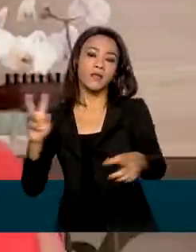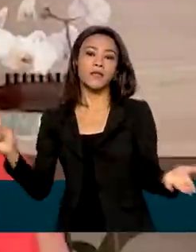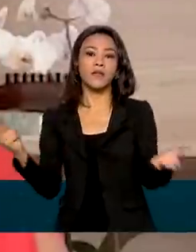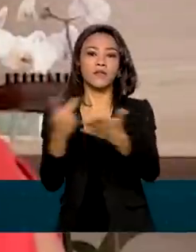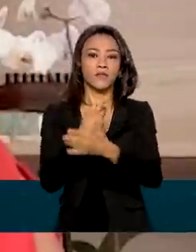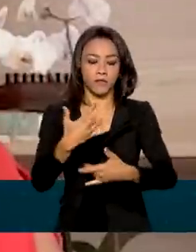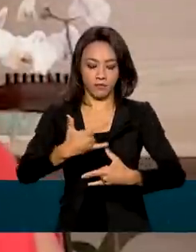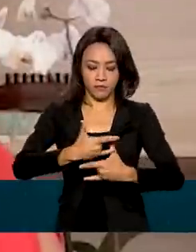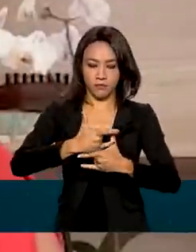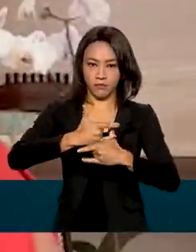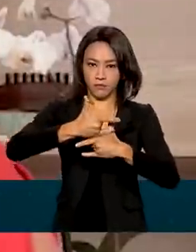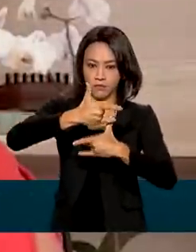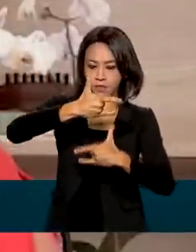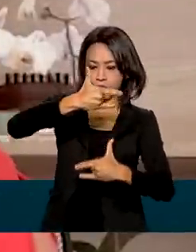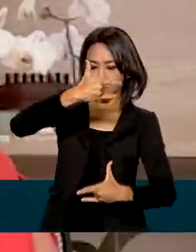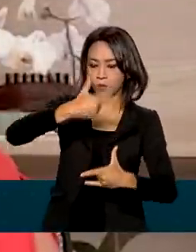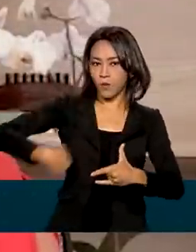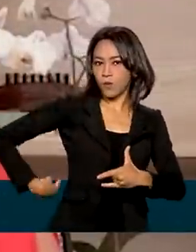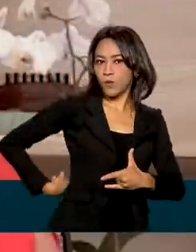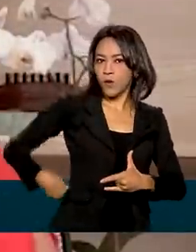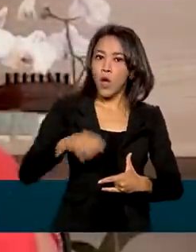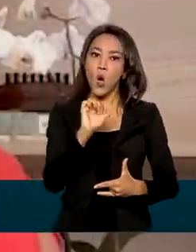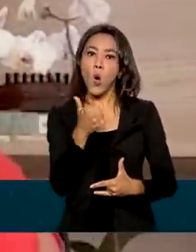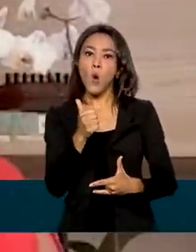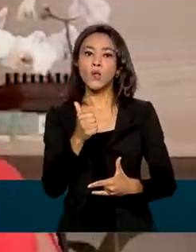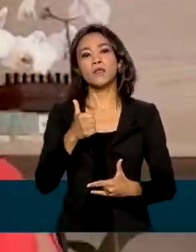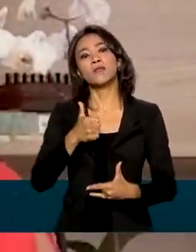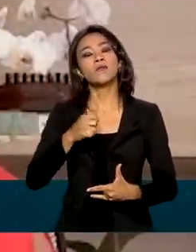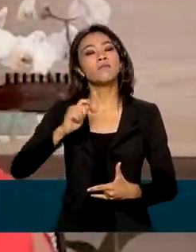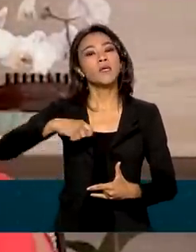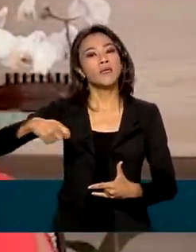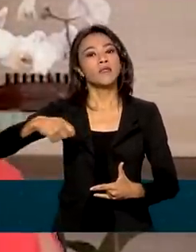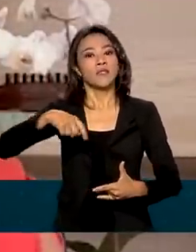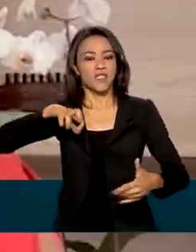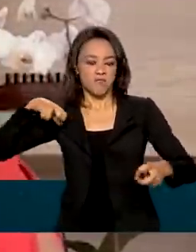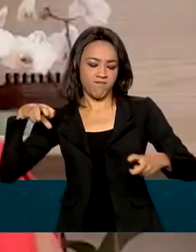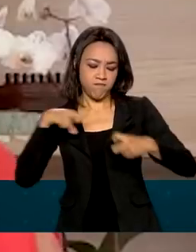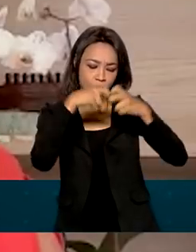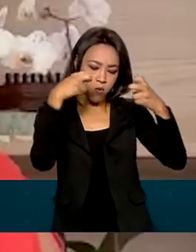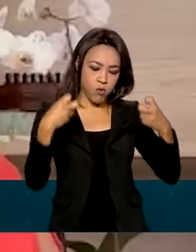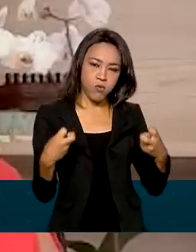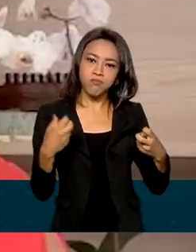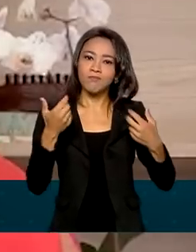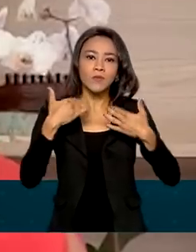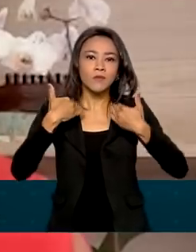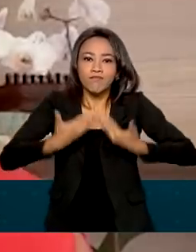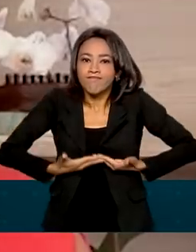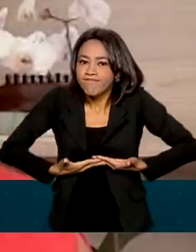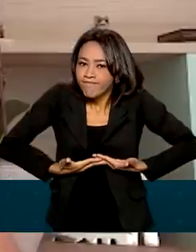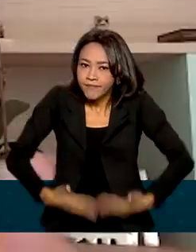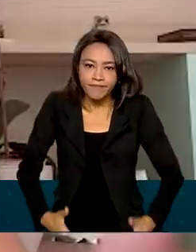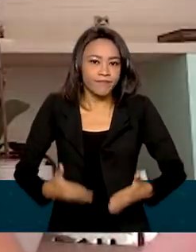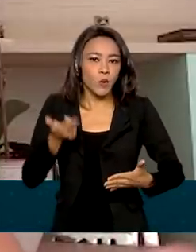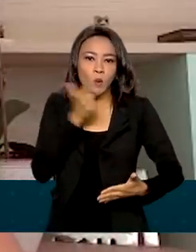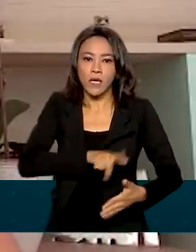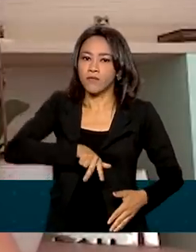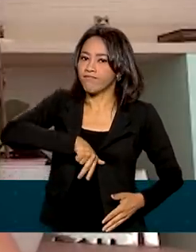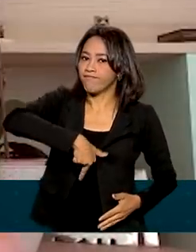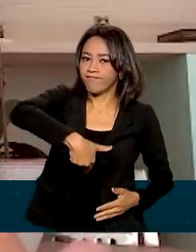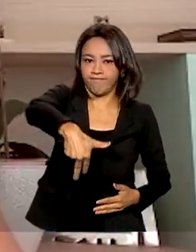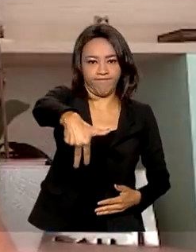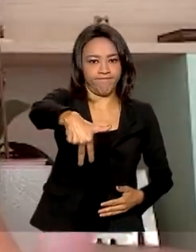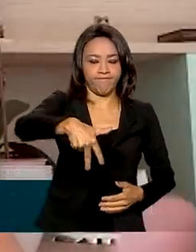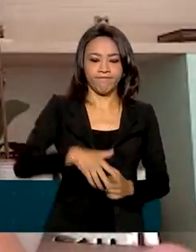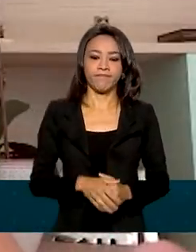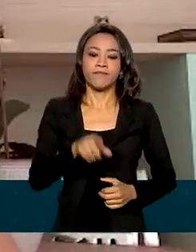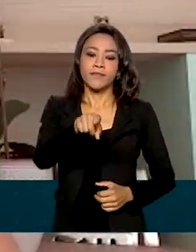medular aos 11 meses de idade e após um acidente de carro, perdeu toda a habilidade de locomoção. Aproveitarmos